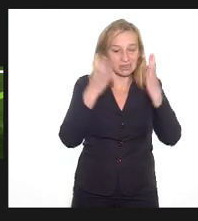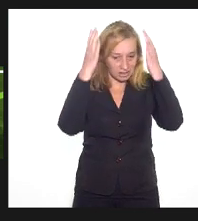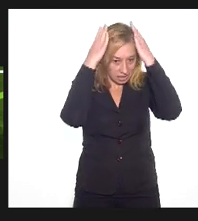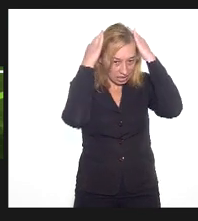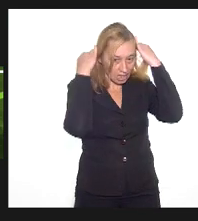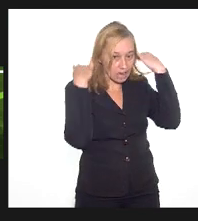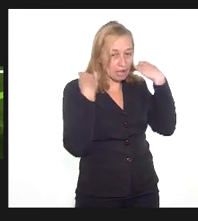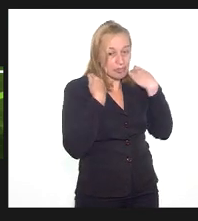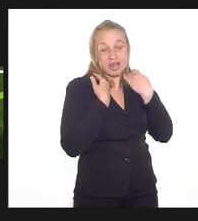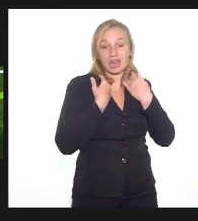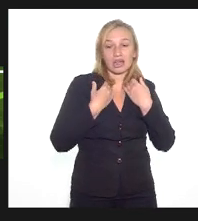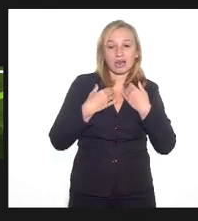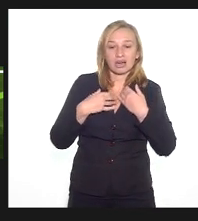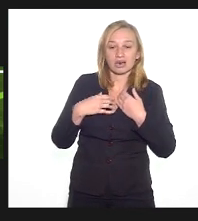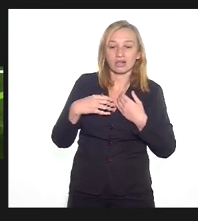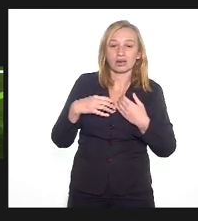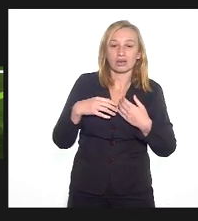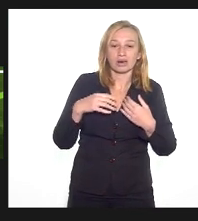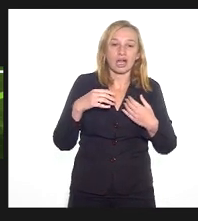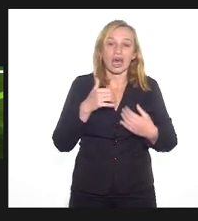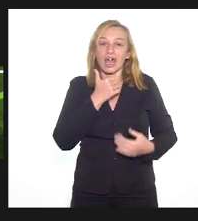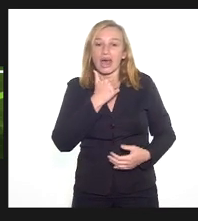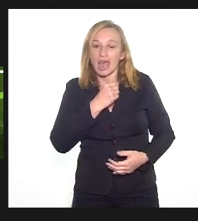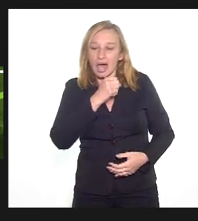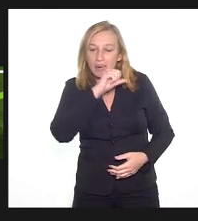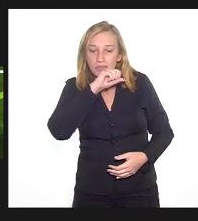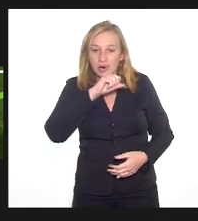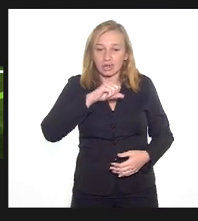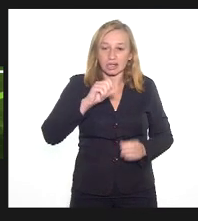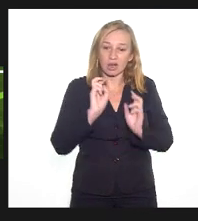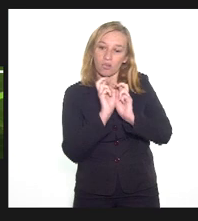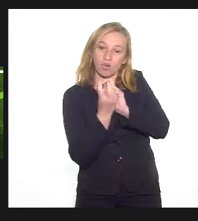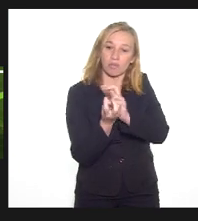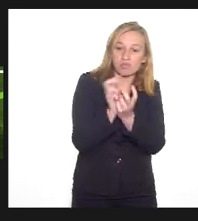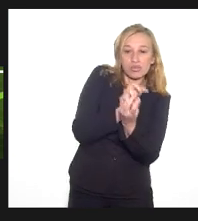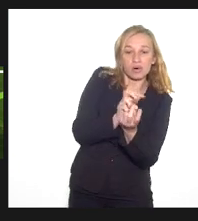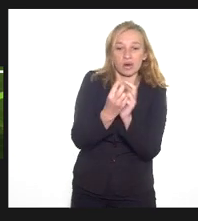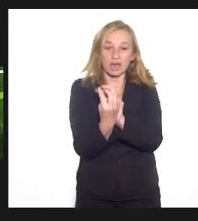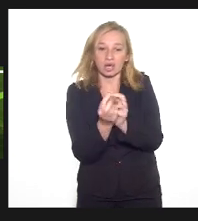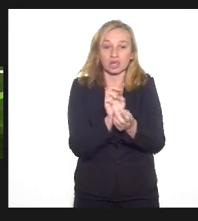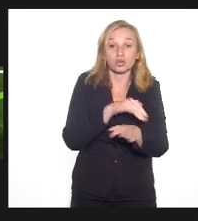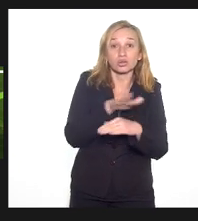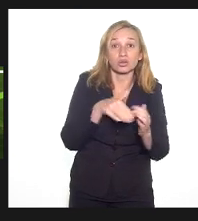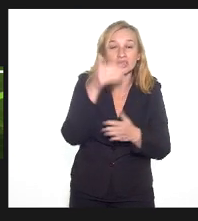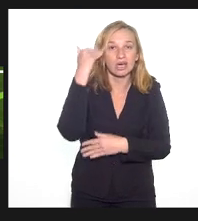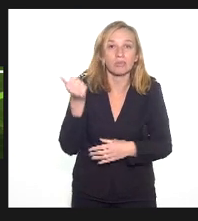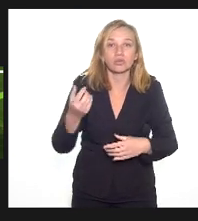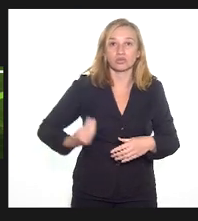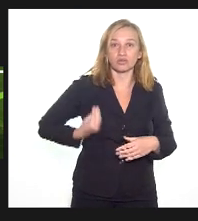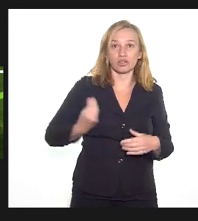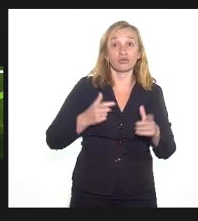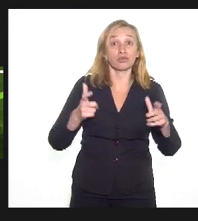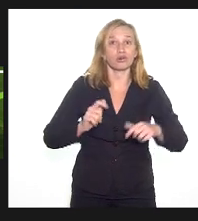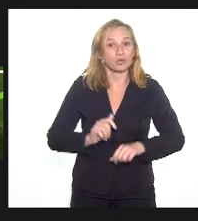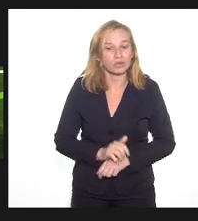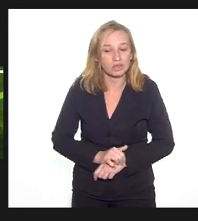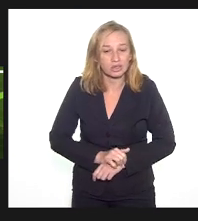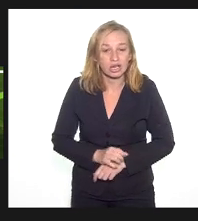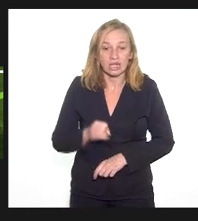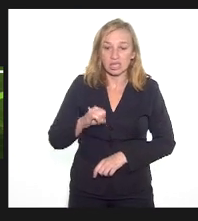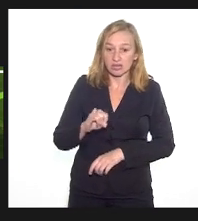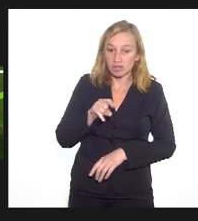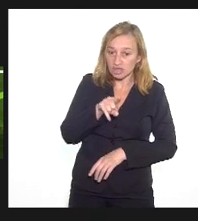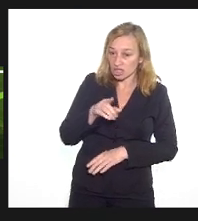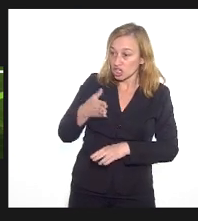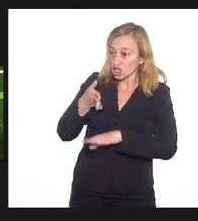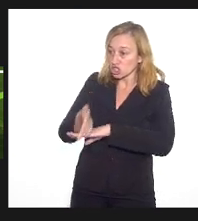turbante, é a mãe fulana de tal, é o capoeirista libertando de tal, todo mundo sabe onde é. Por exemplo, se você chega na minha comunidade para